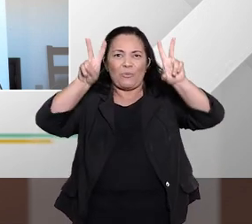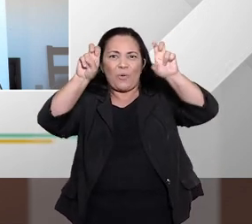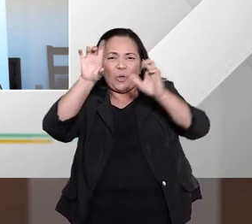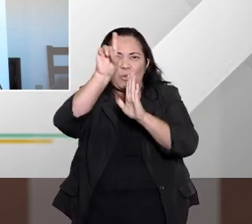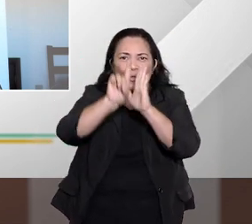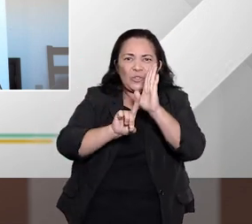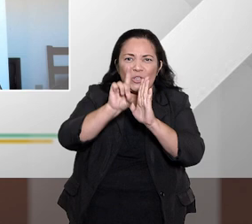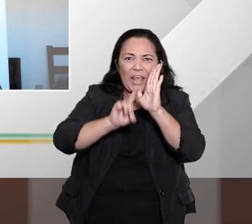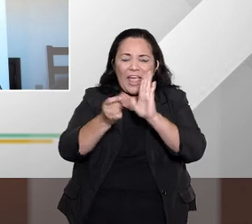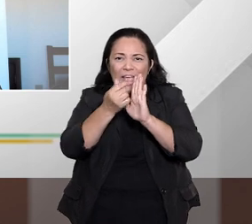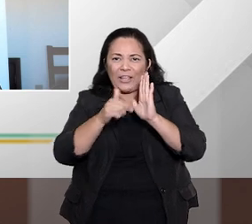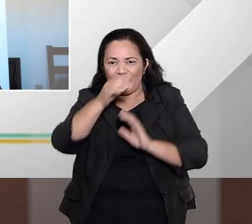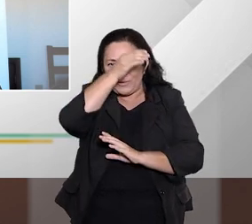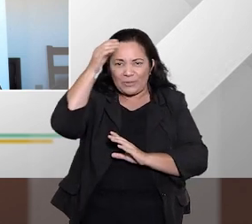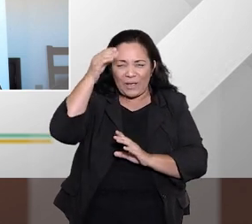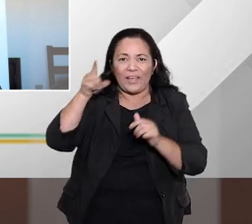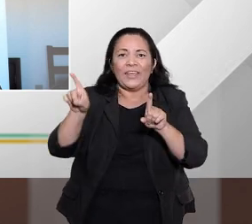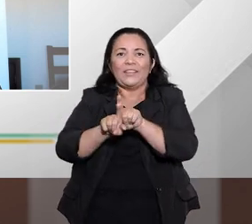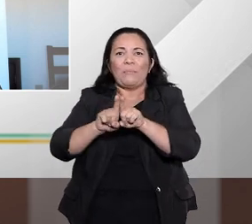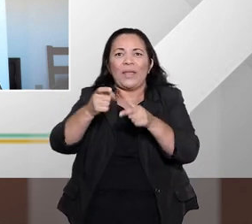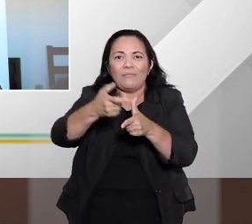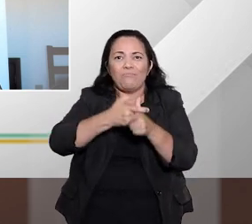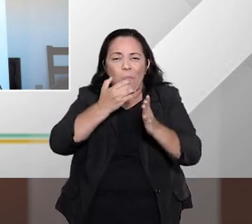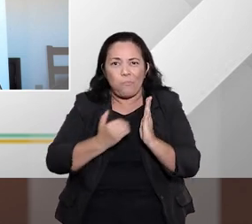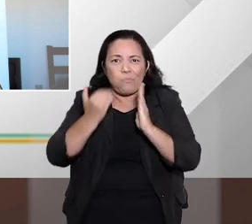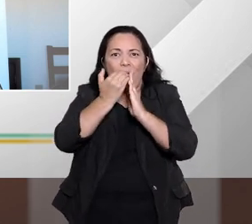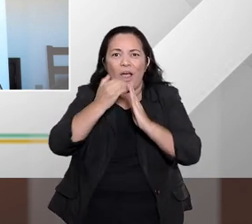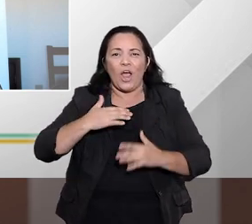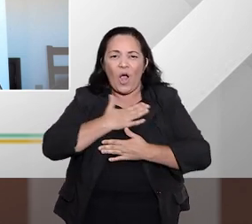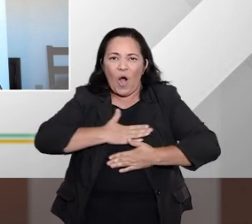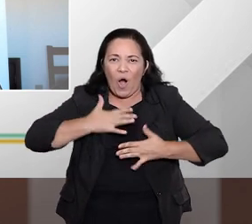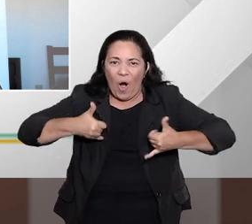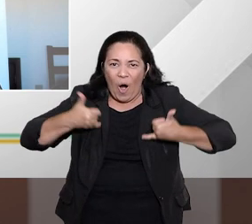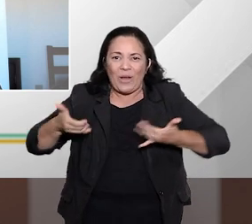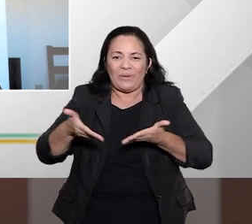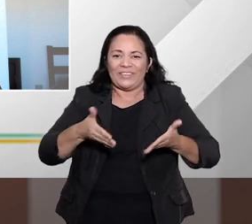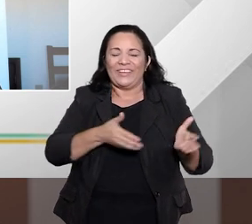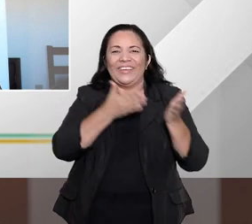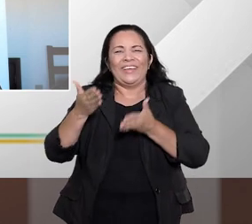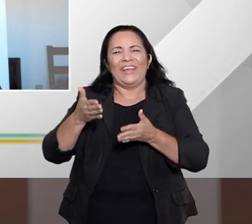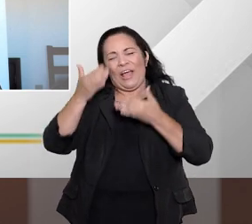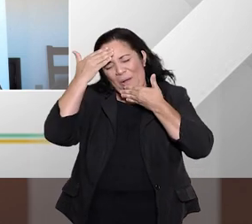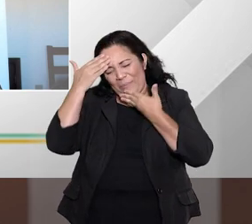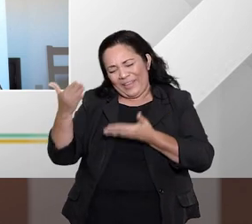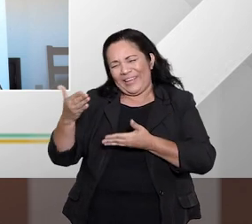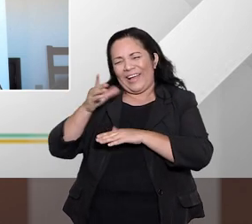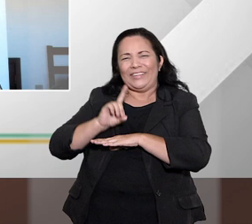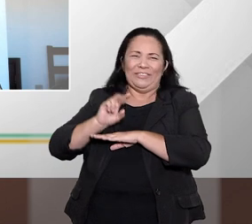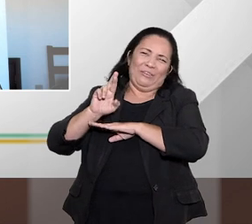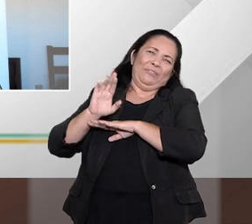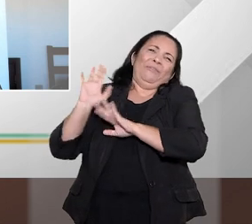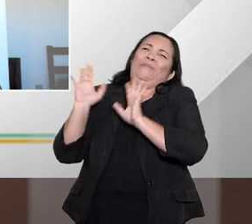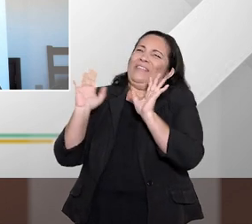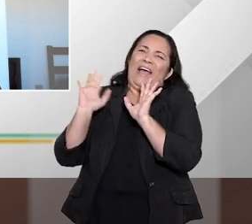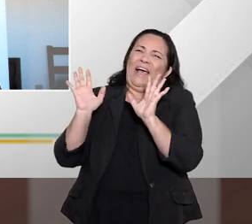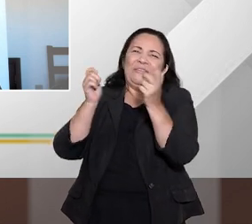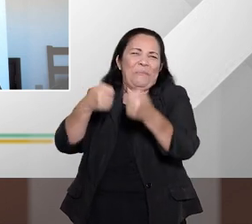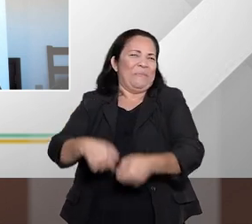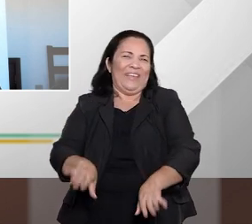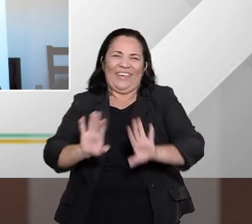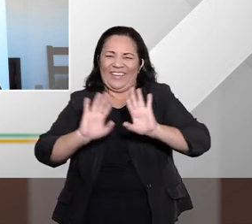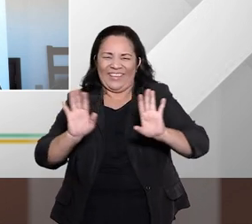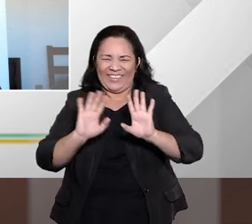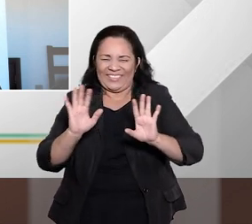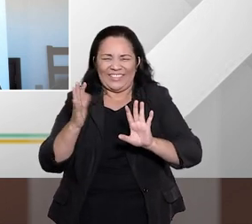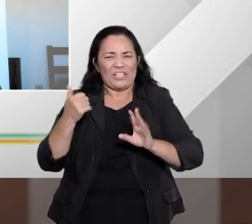e particularmente no superendividamento. É uma honra estar aqui. Agradeço esse título de doutora, mas a gente mantém essa informalidade, é